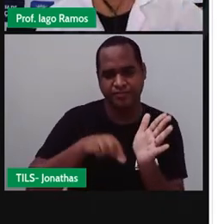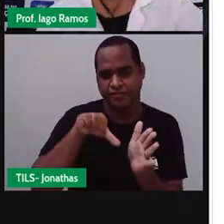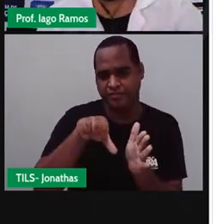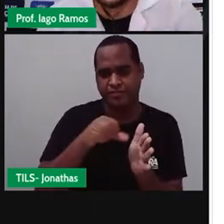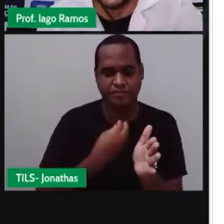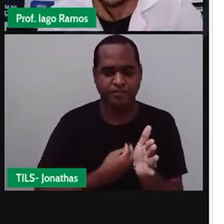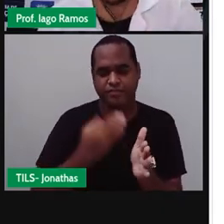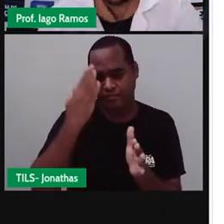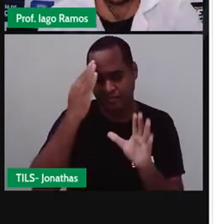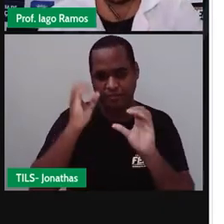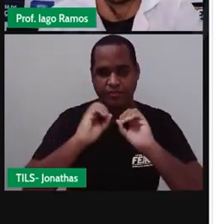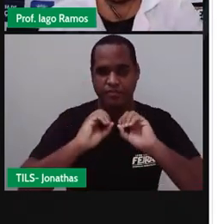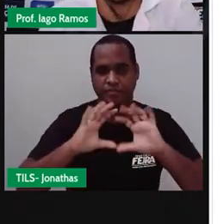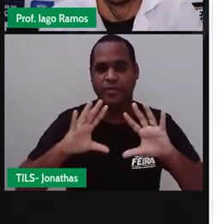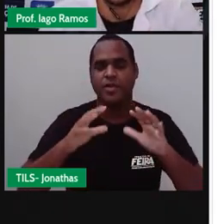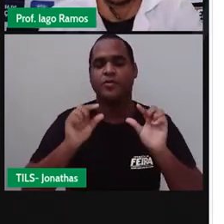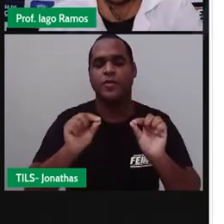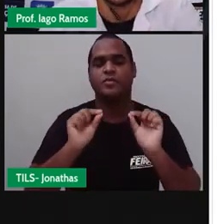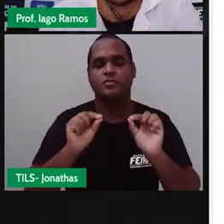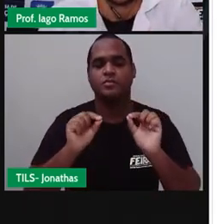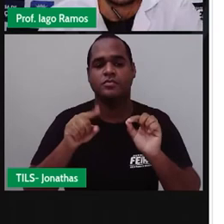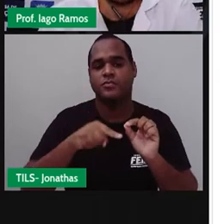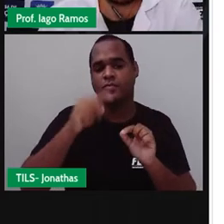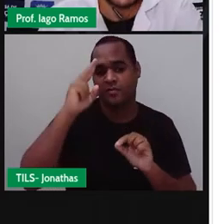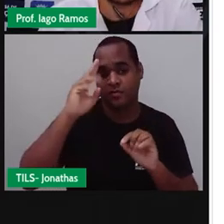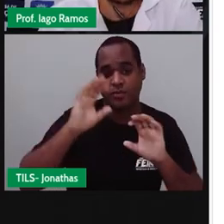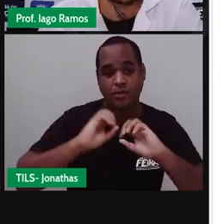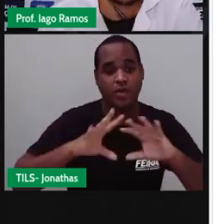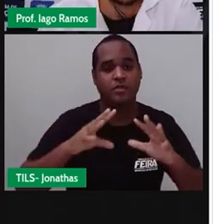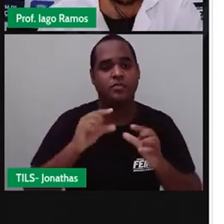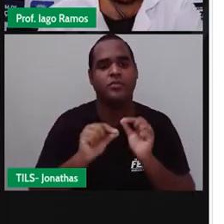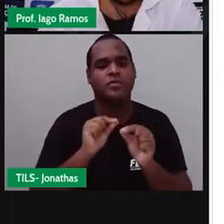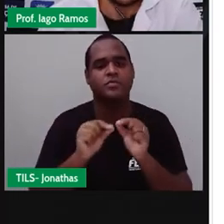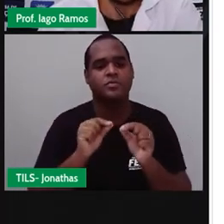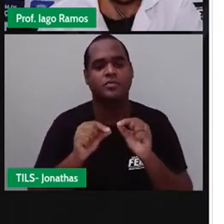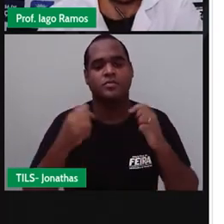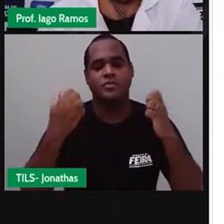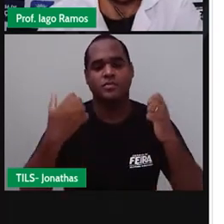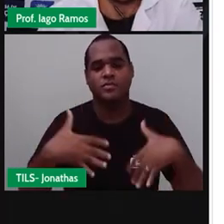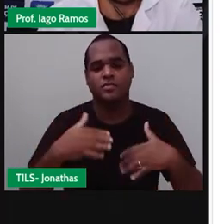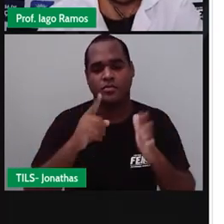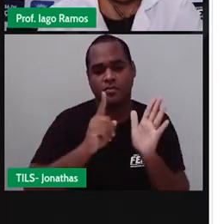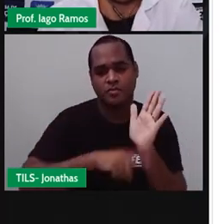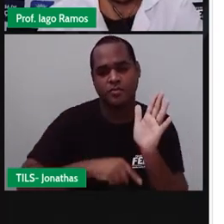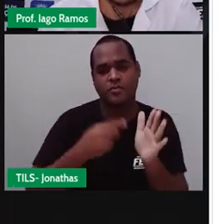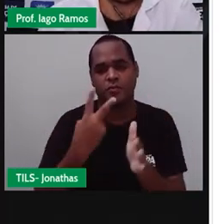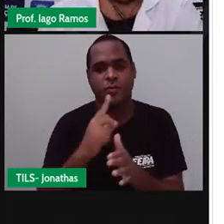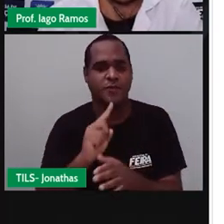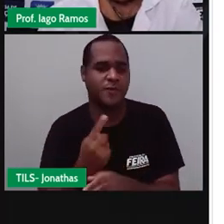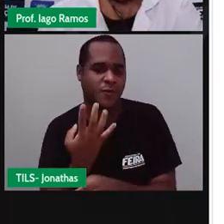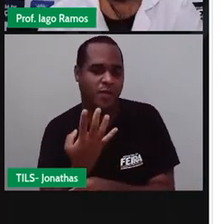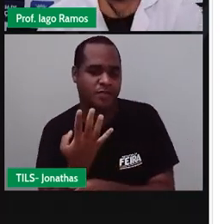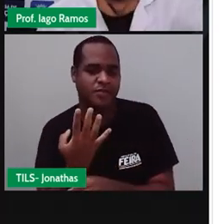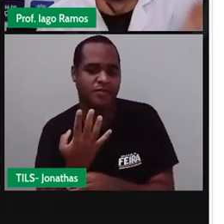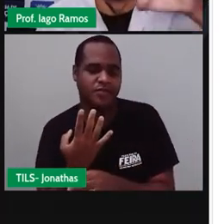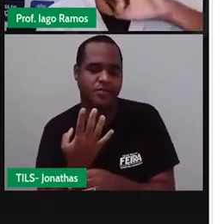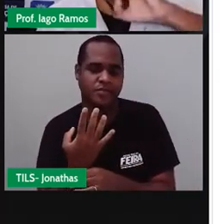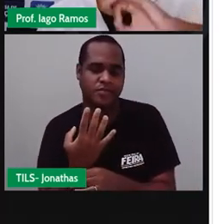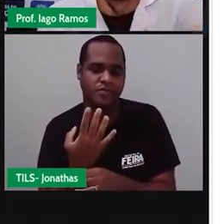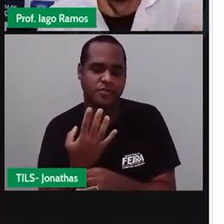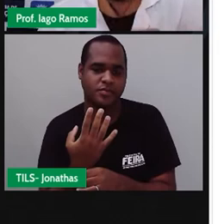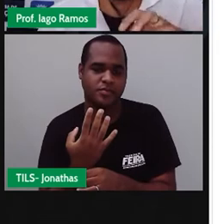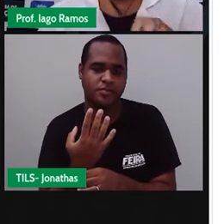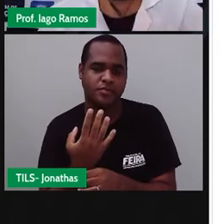vai entender por que que deu 9 negativo. Beleza? Massa. Menos 2 vezes 4, ó. Aliás,